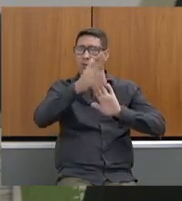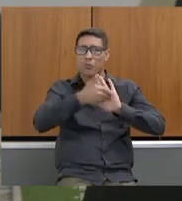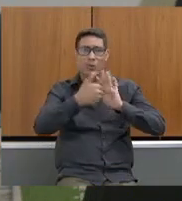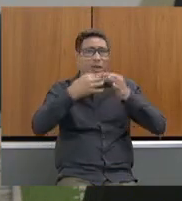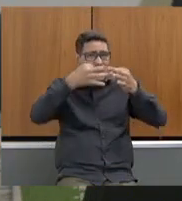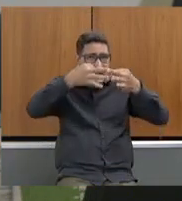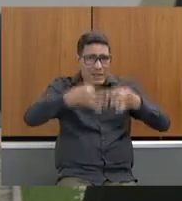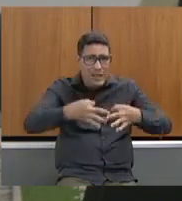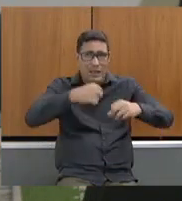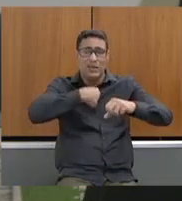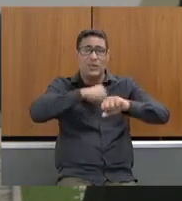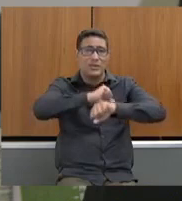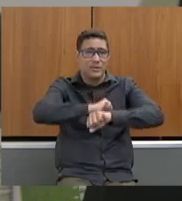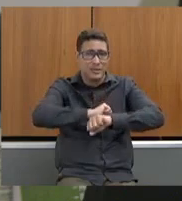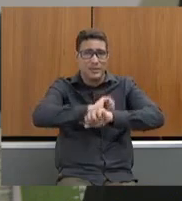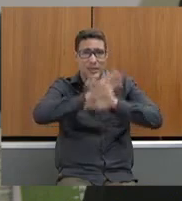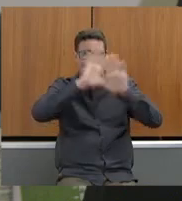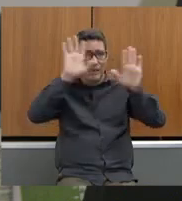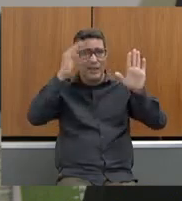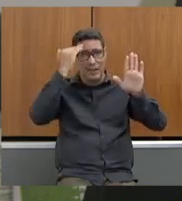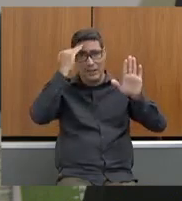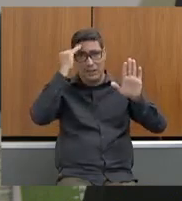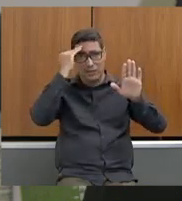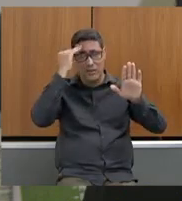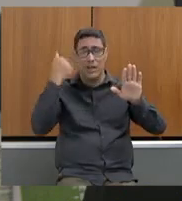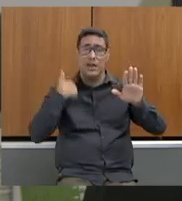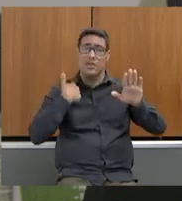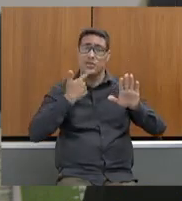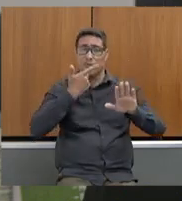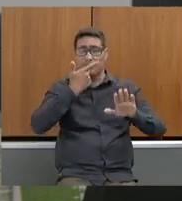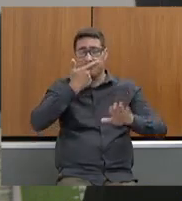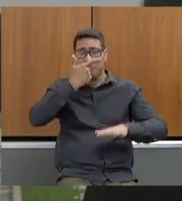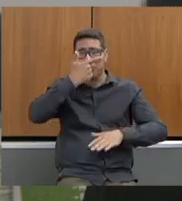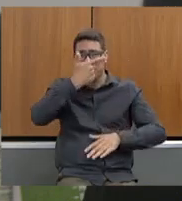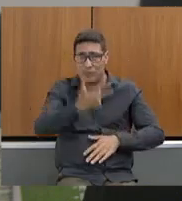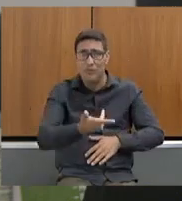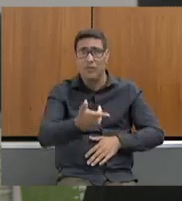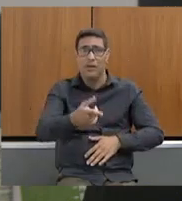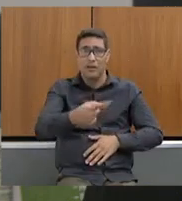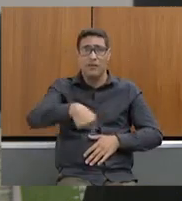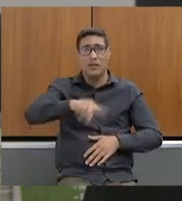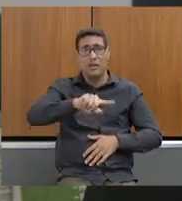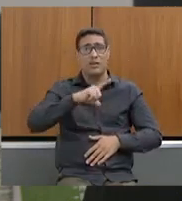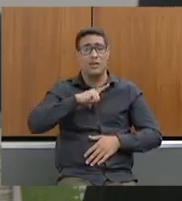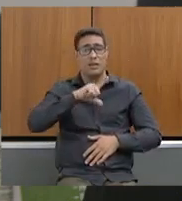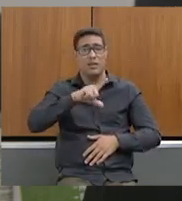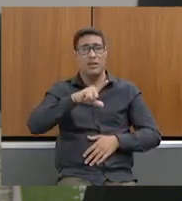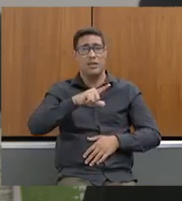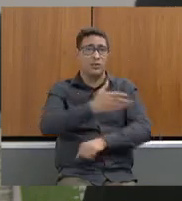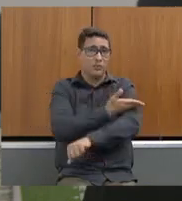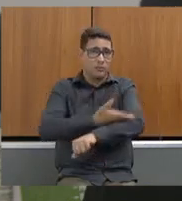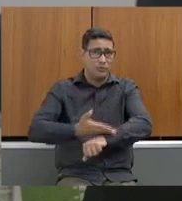toda a tranquilidade, do que ter um posicionamento que ele teria normalmente. Por quê?